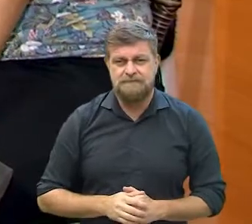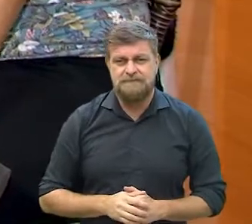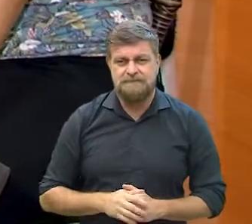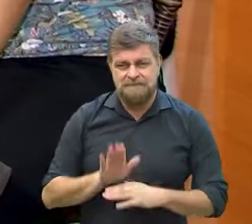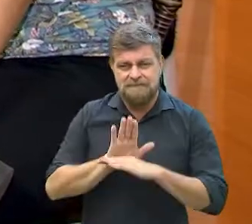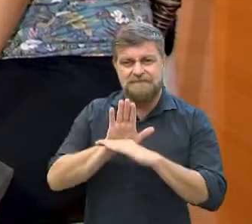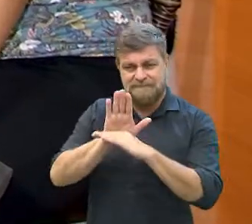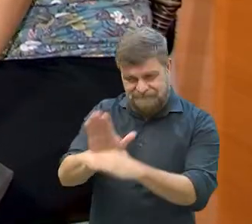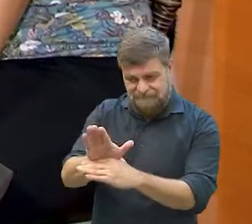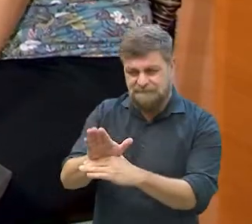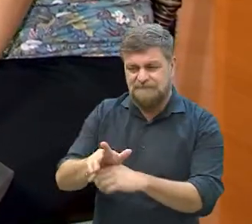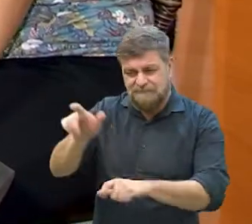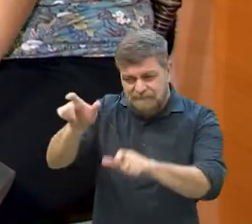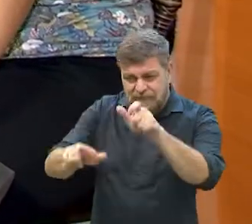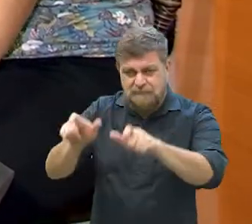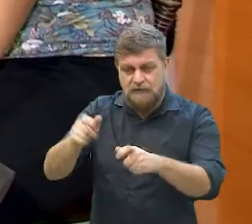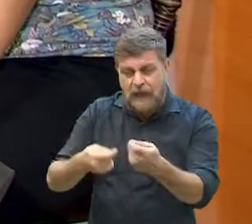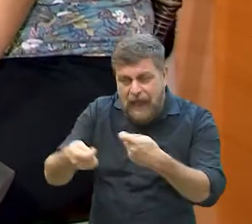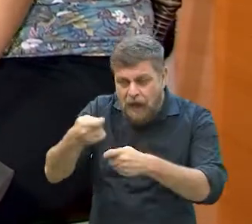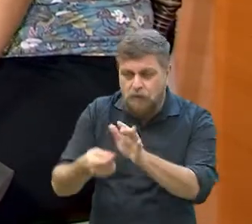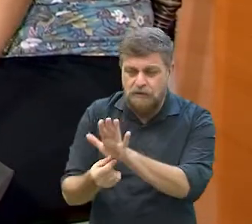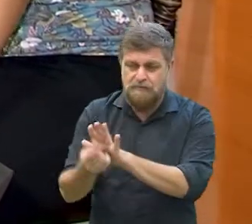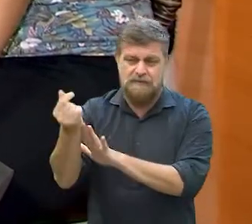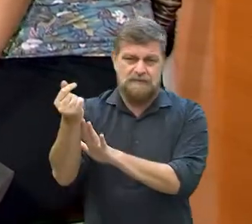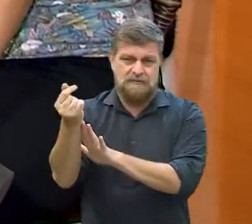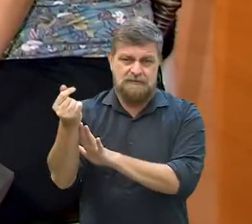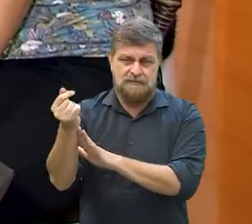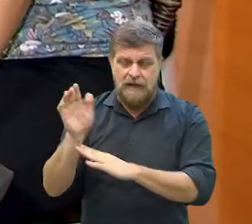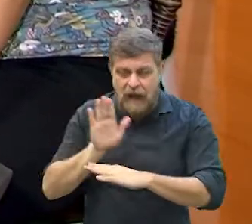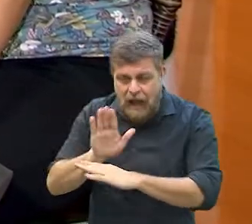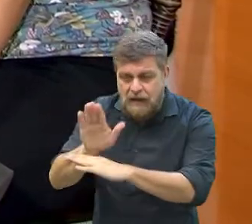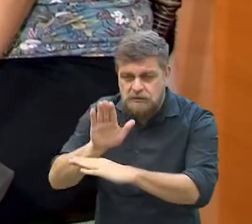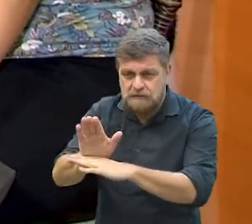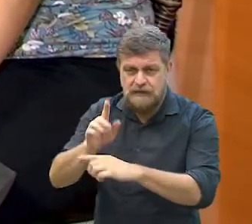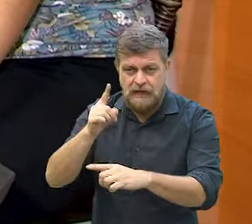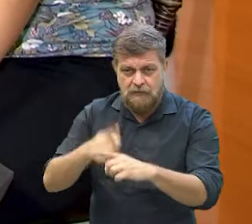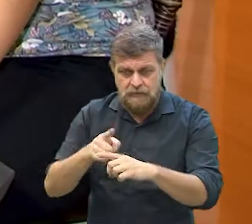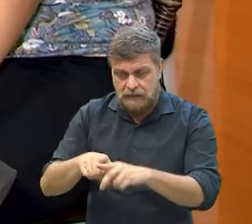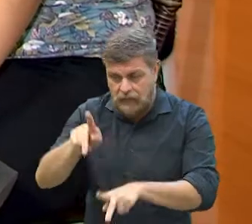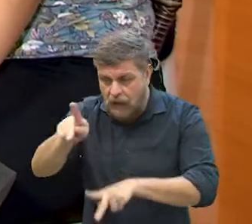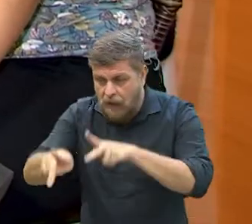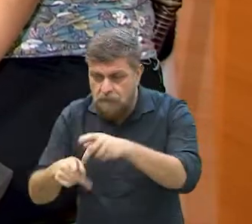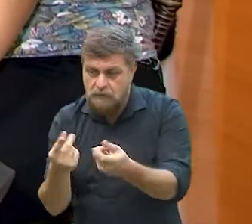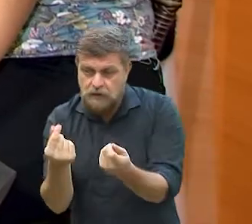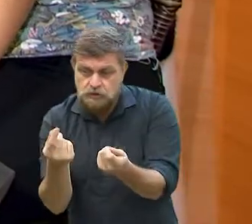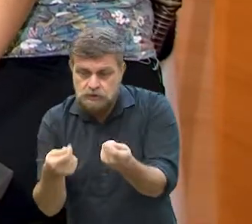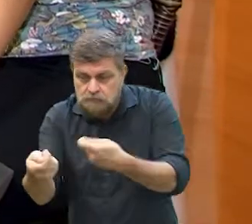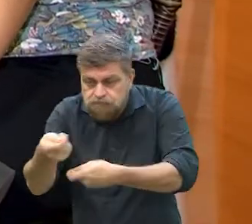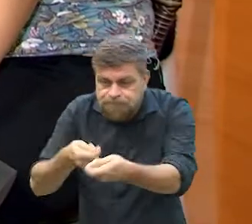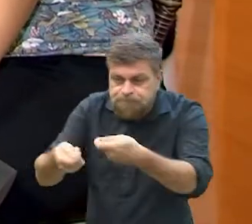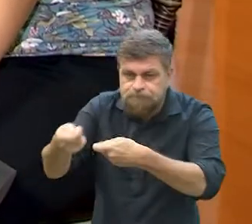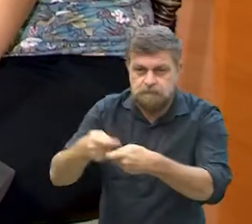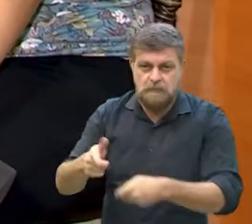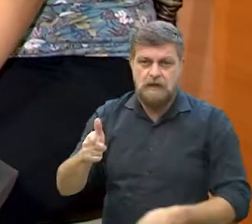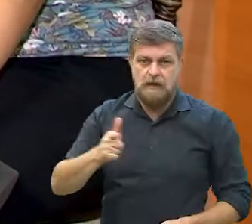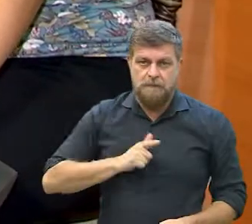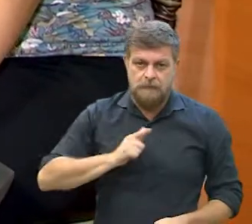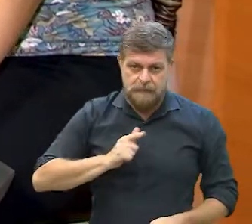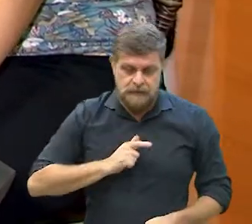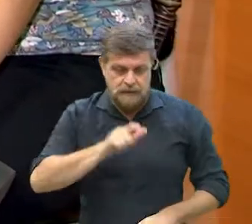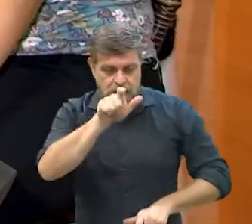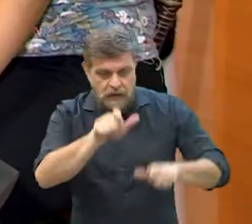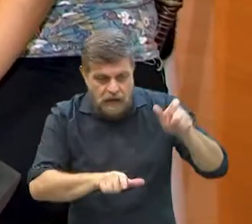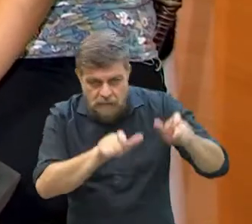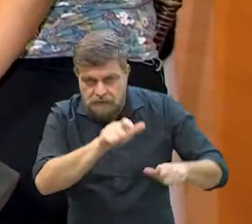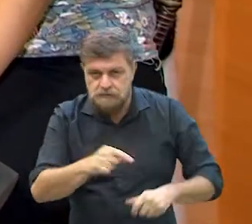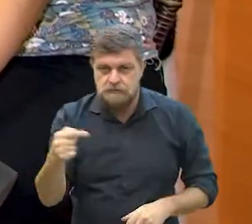pessoas. Vai ajudar essas pessoas. A ideia é movimentar a economia popular, é que a economia popular se movimente, né? Isso traz um retorno